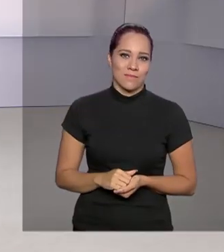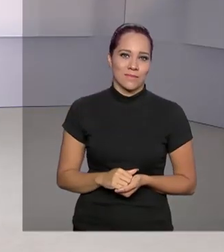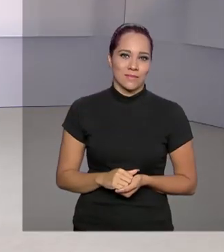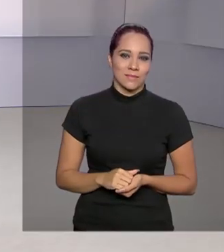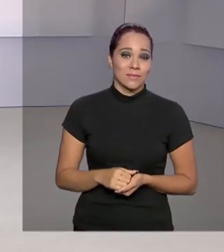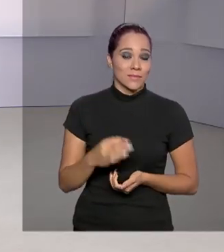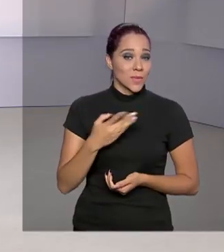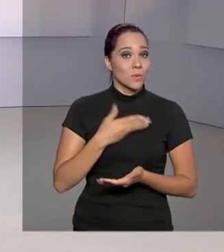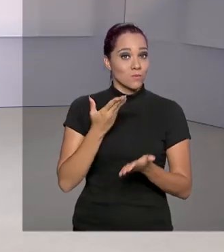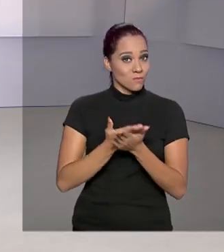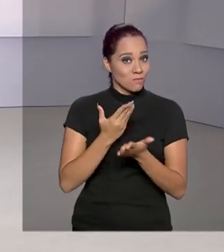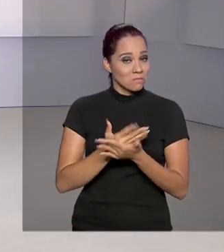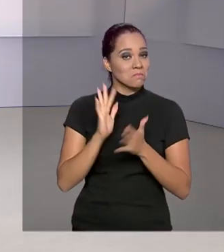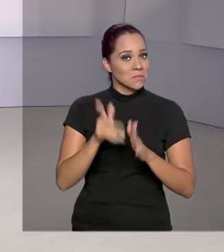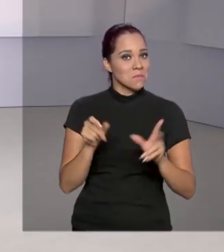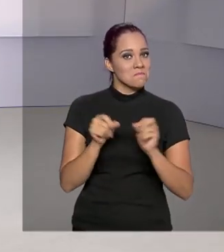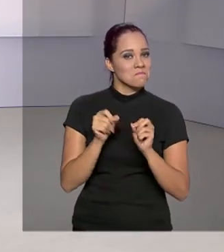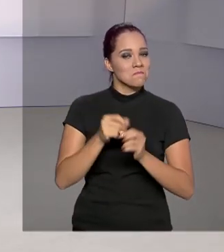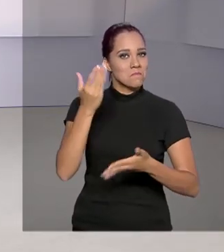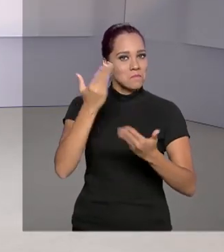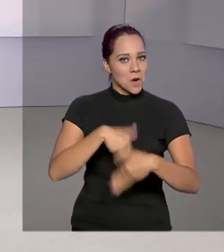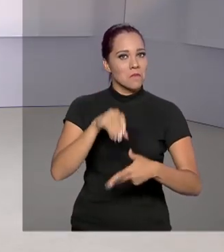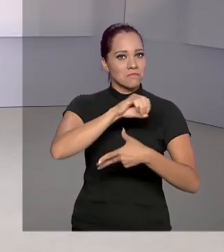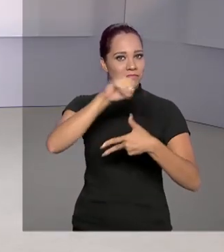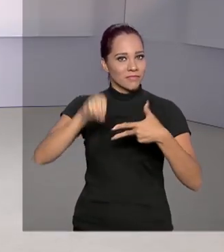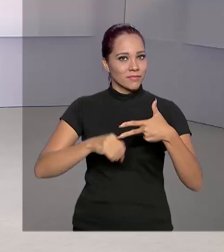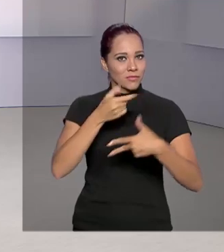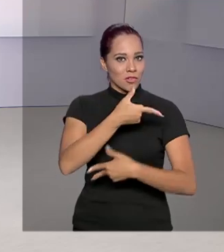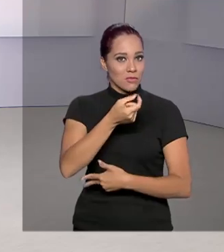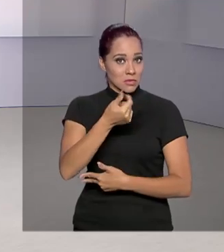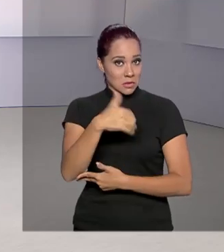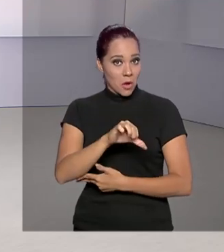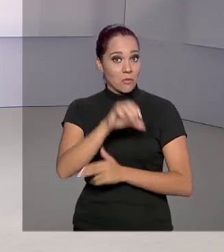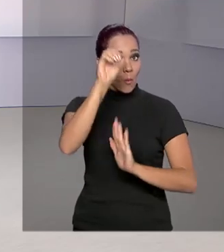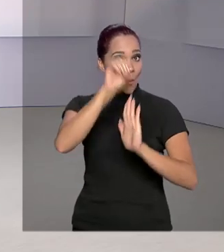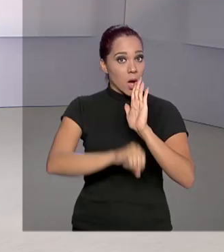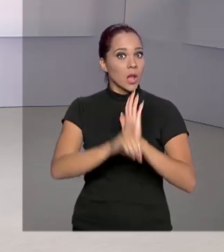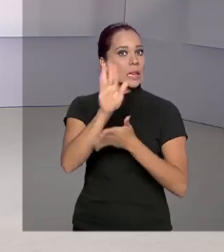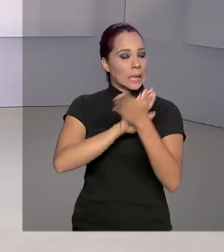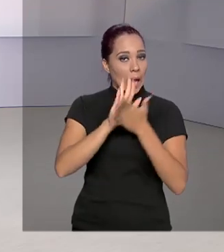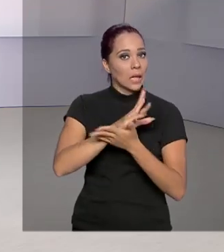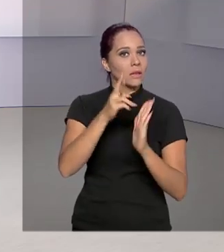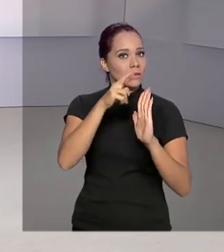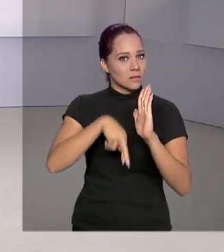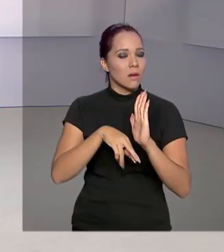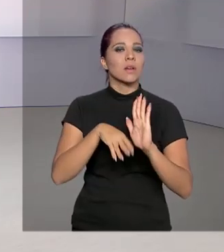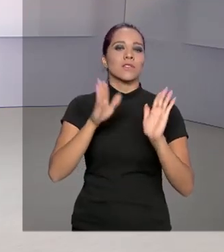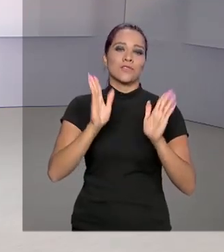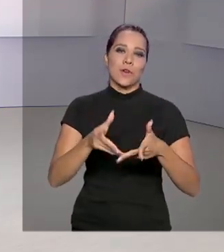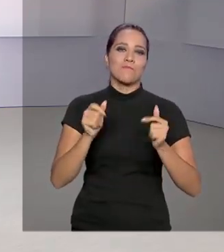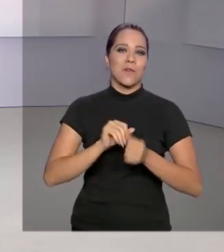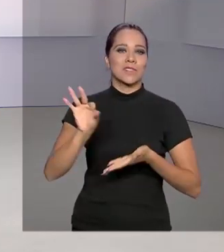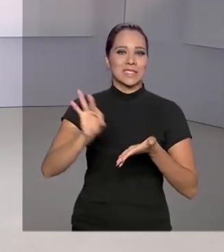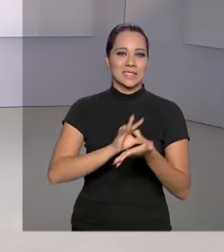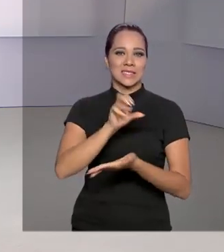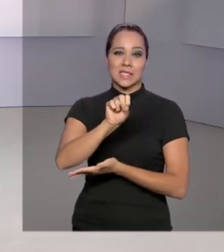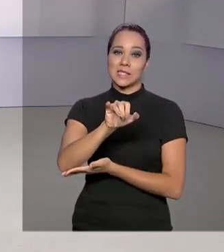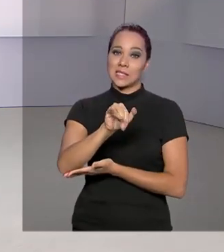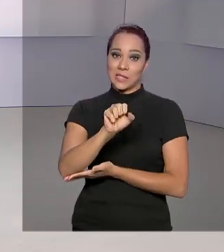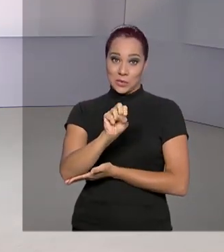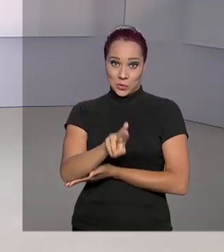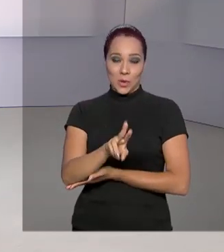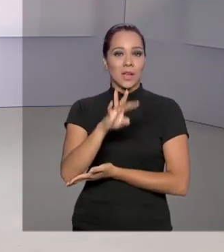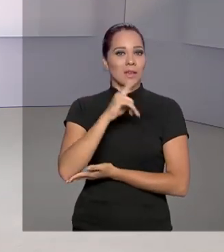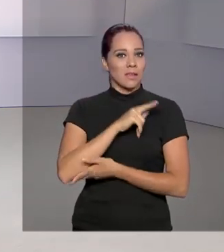O estudante que fez a prova do Enem de 2019 não tirou nota zero na redação, já pode se inscrever no SISU